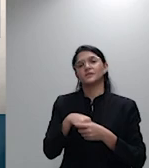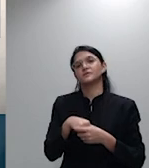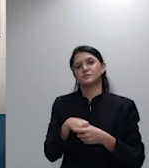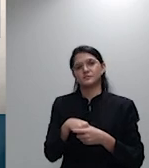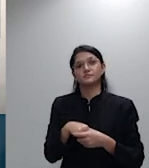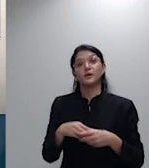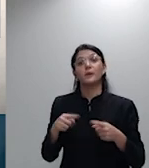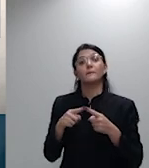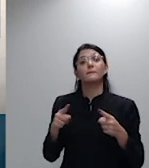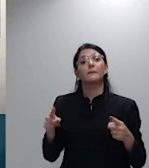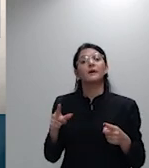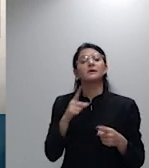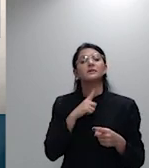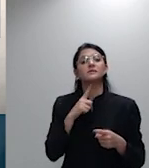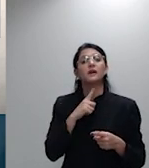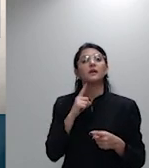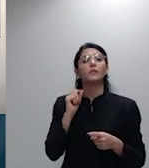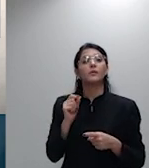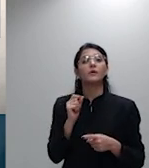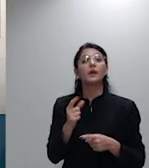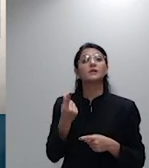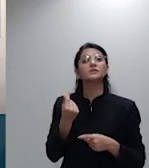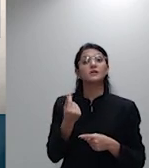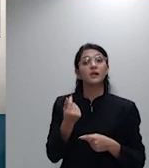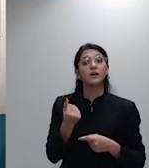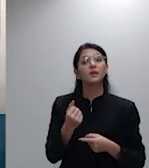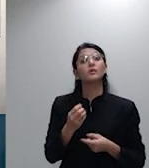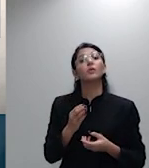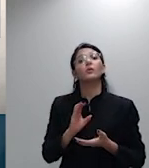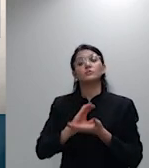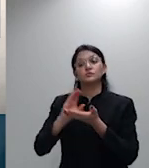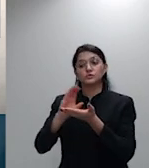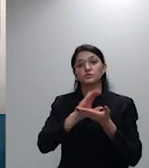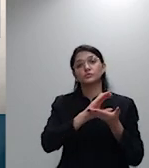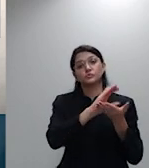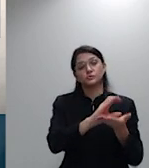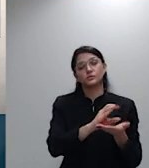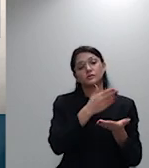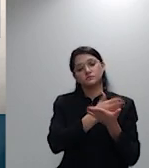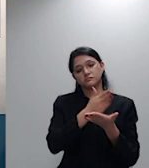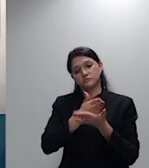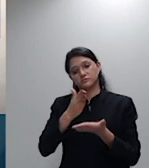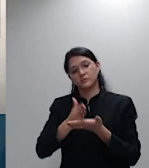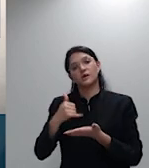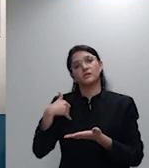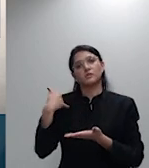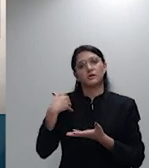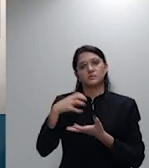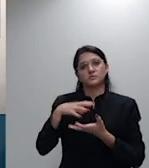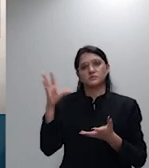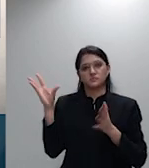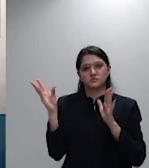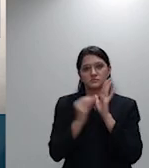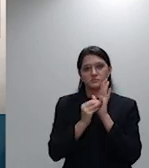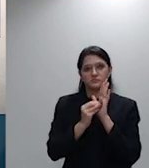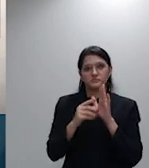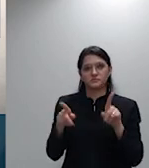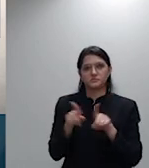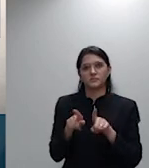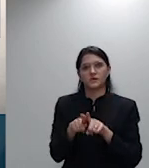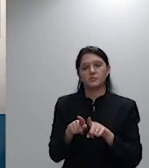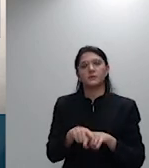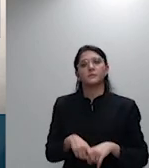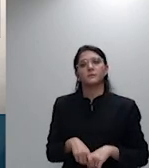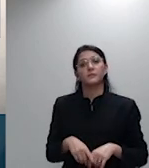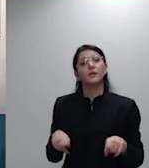lucro entre faixas etárias transcrevo também essa manifestação na audiência pública inclusive foi afirmado